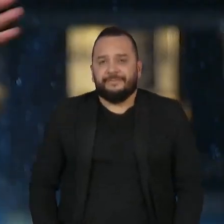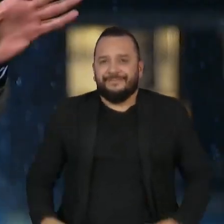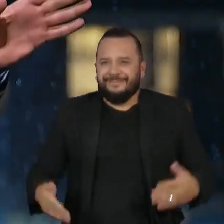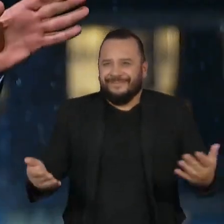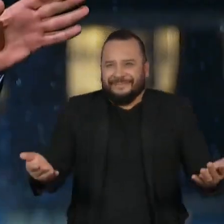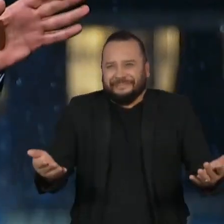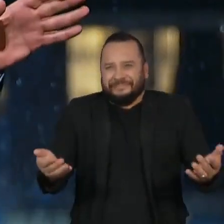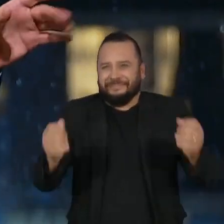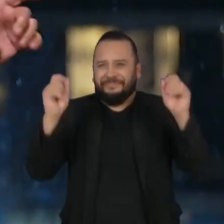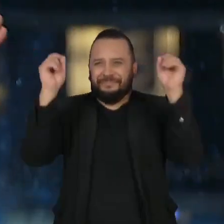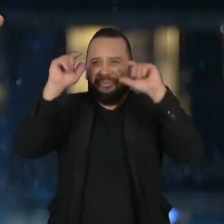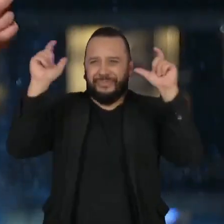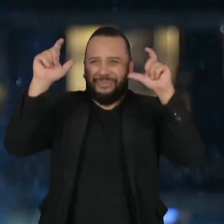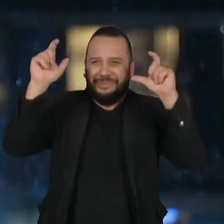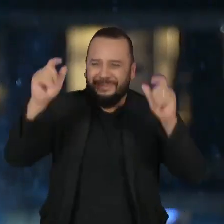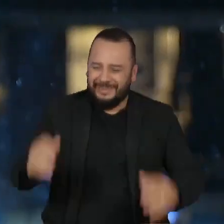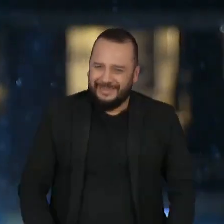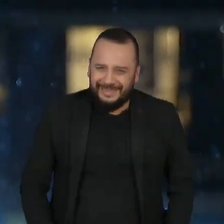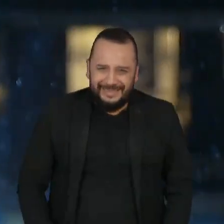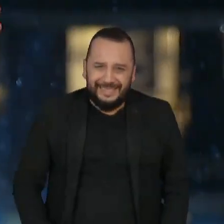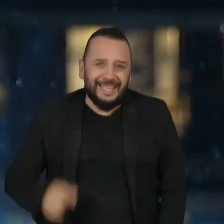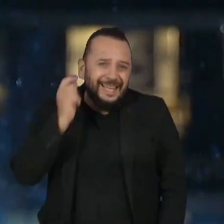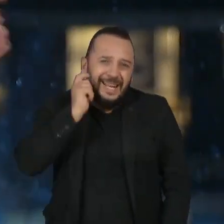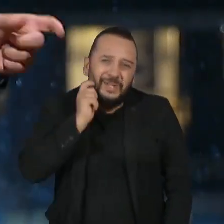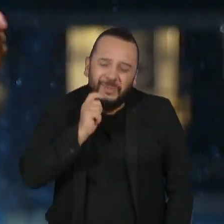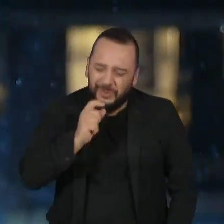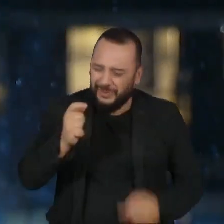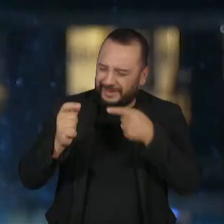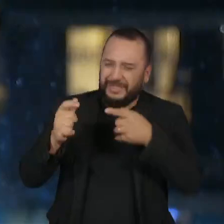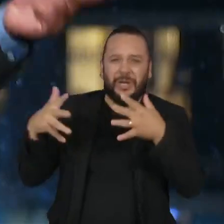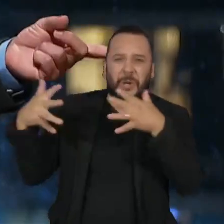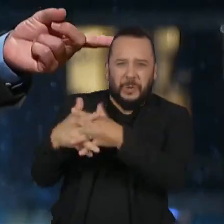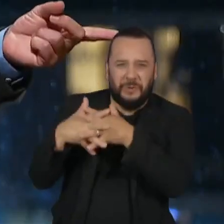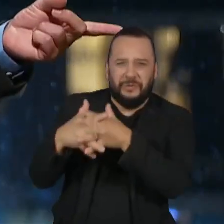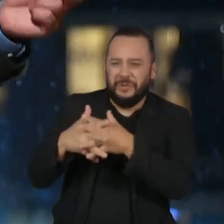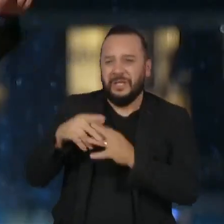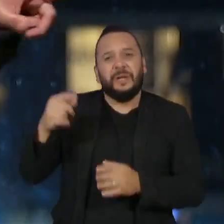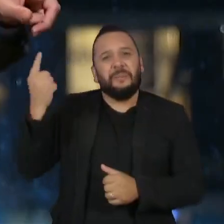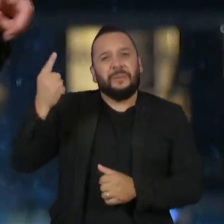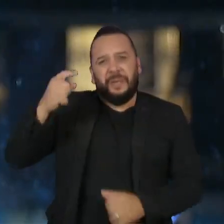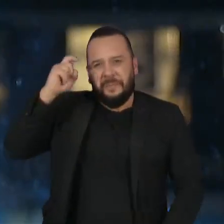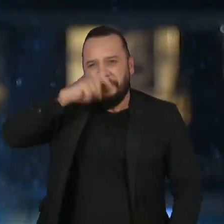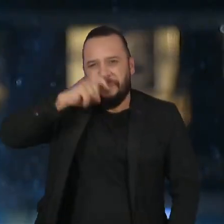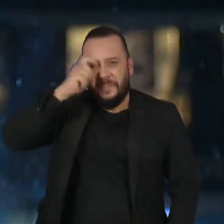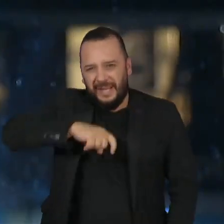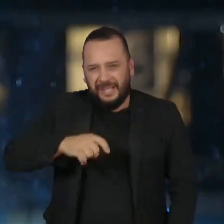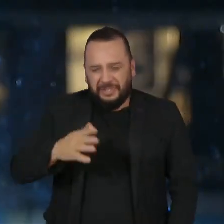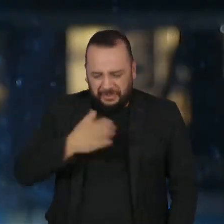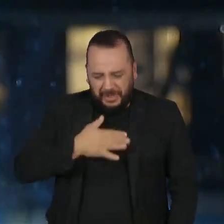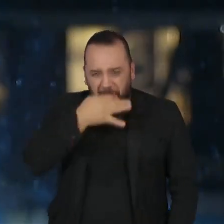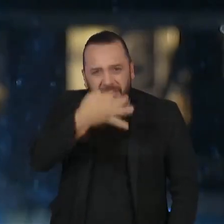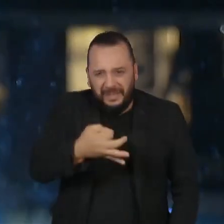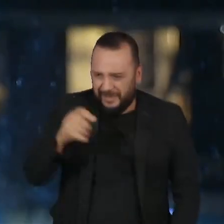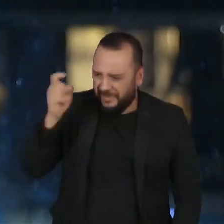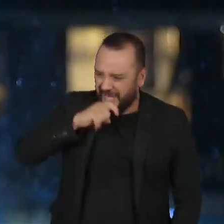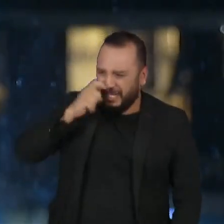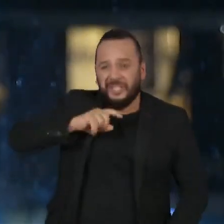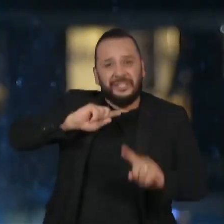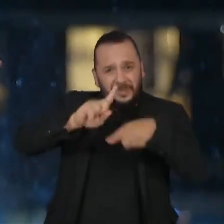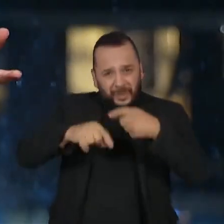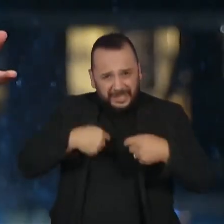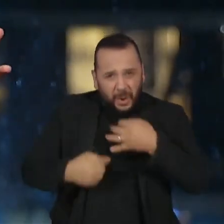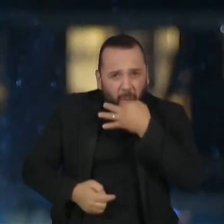Olha, é impressionante. O Ricardo Nunes é meio confuso, né? Primeiro ele mente a respeito das minhas posições, depois ele pede que eu